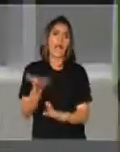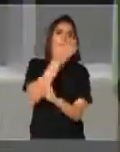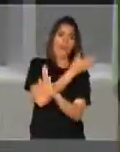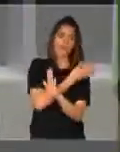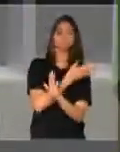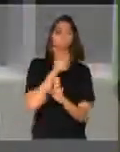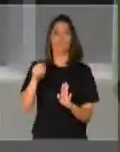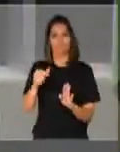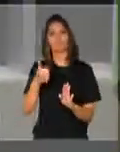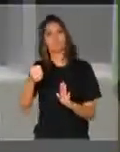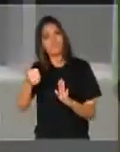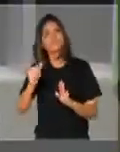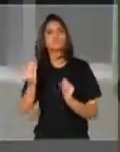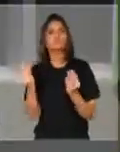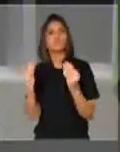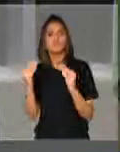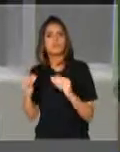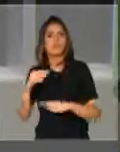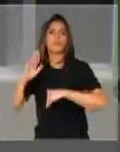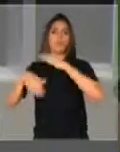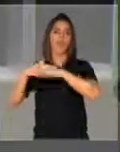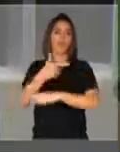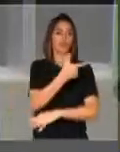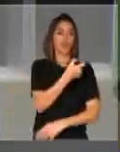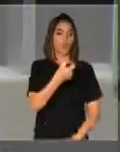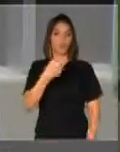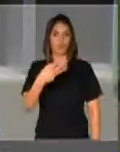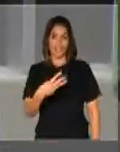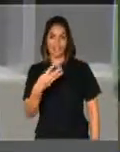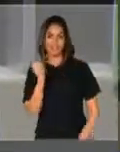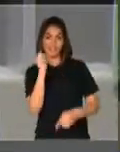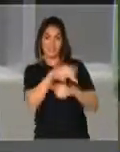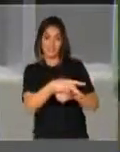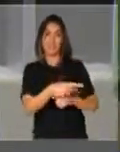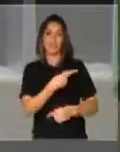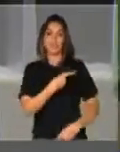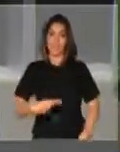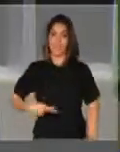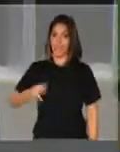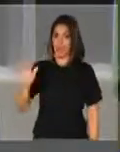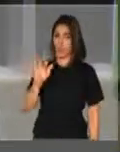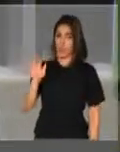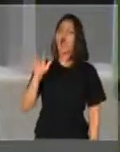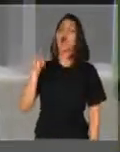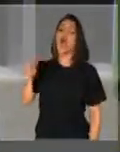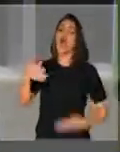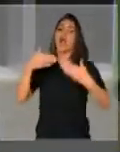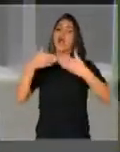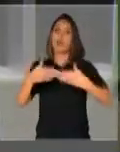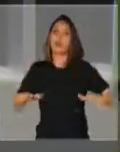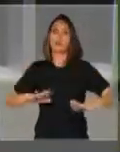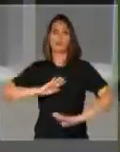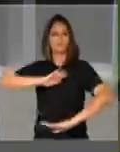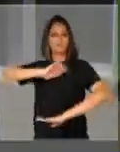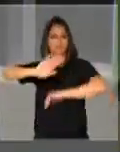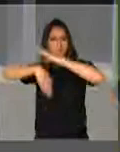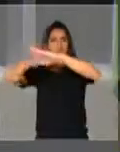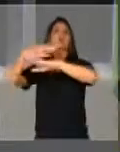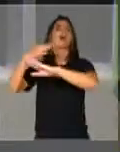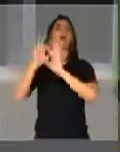incrementada. E em 2003, com a chegada do ex-presidente Lula, aí sim houve um salto